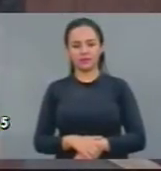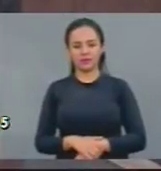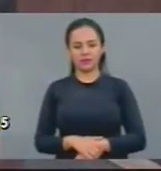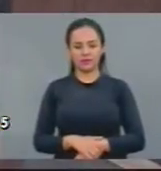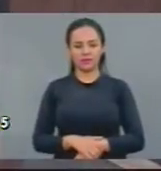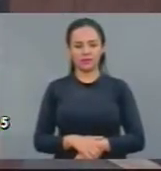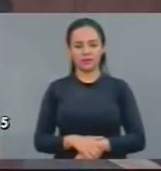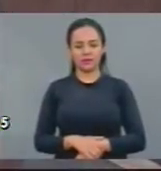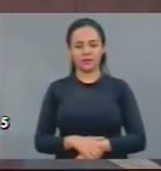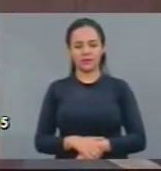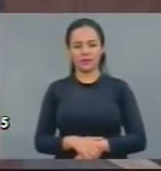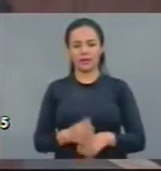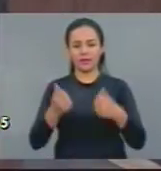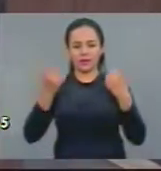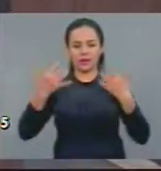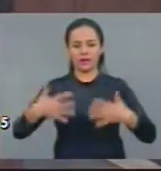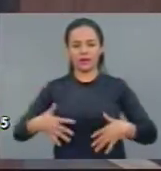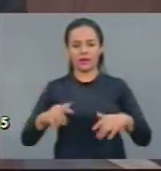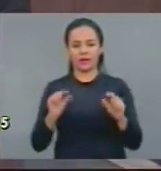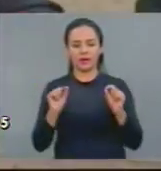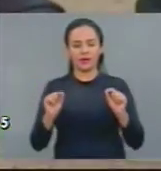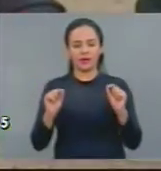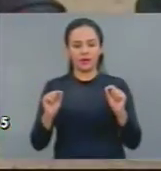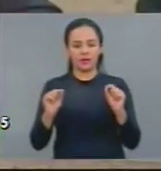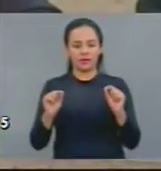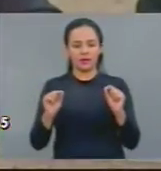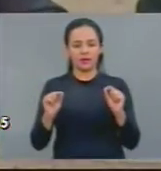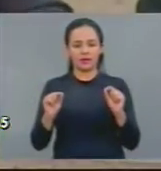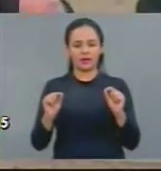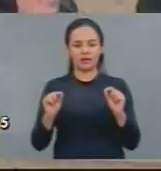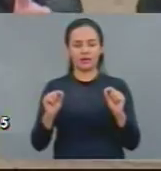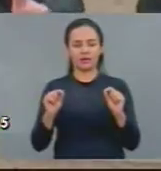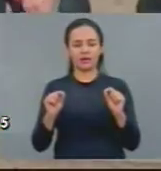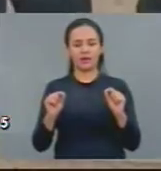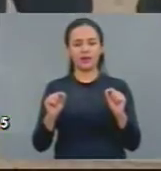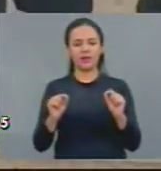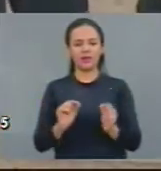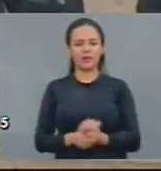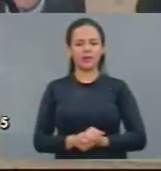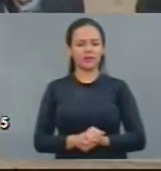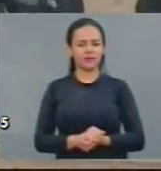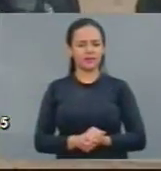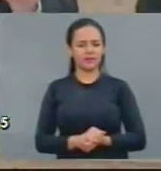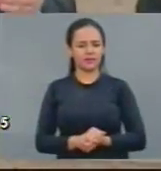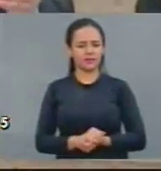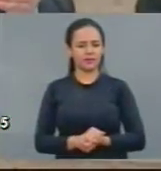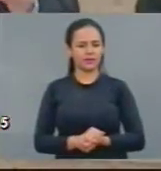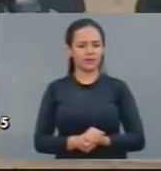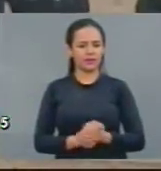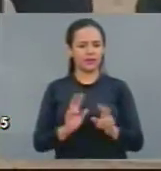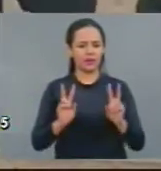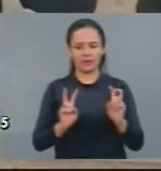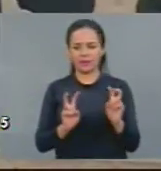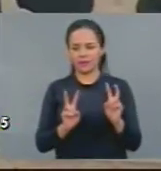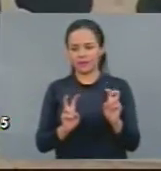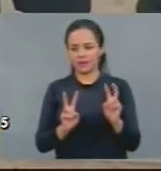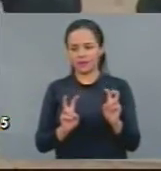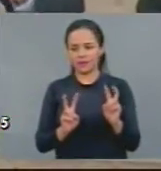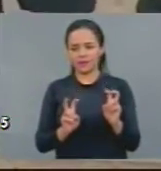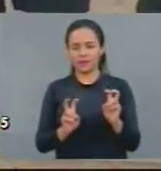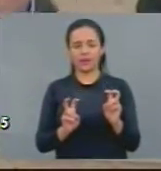Deputado Rosendo, apesar de ideologicamente não estarmos no mesmo campo, mas Vossa Excelência está relatando aí um